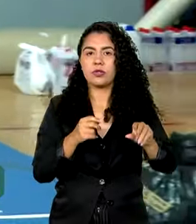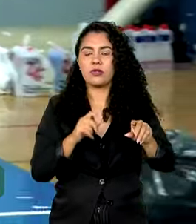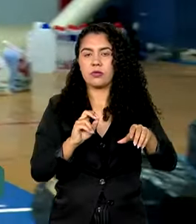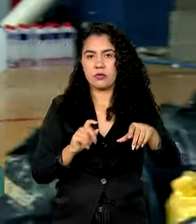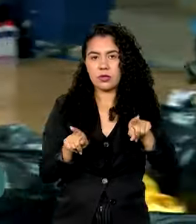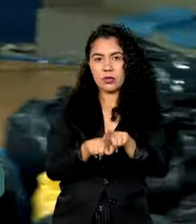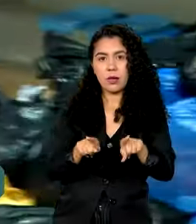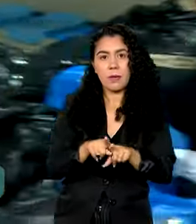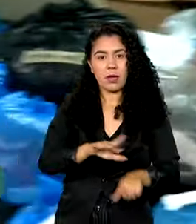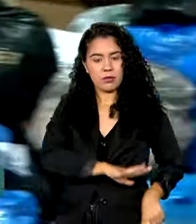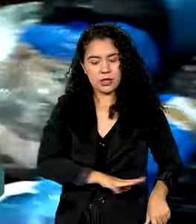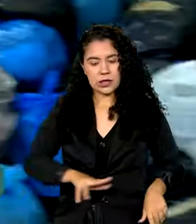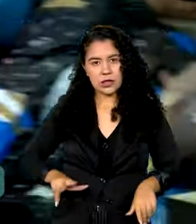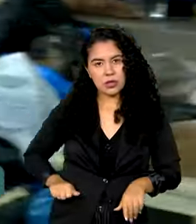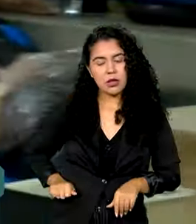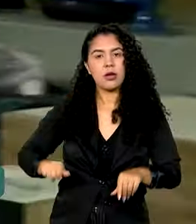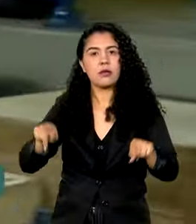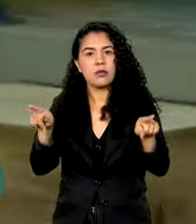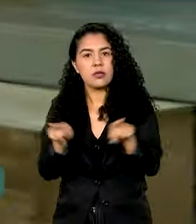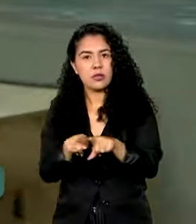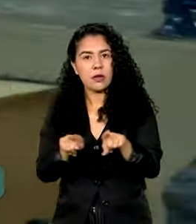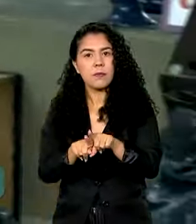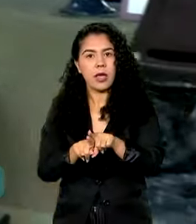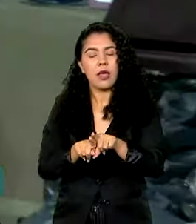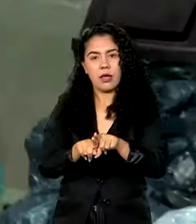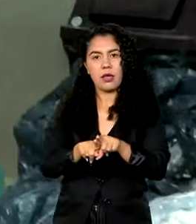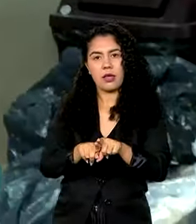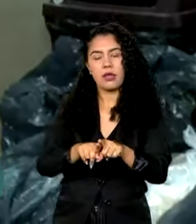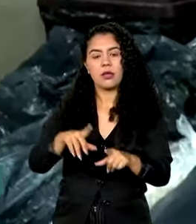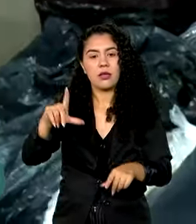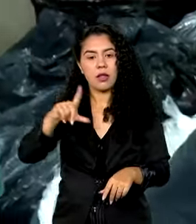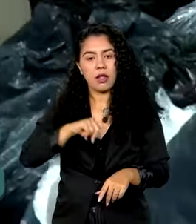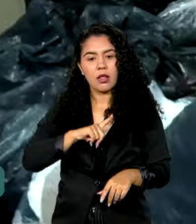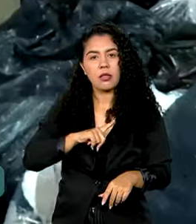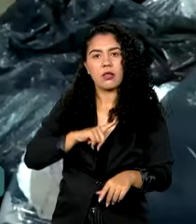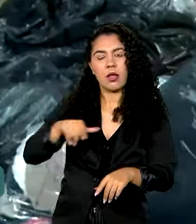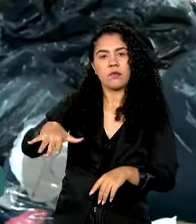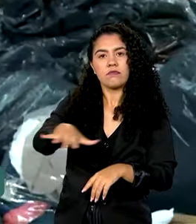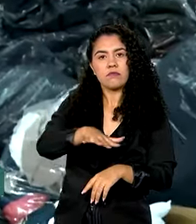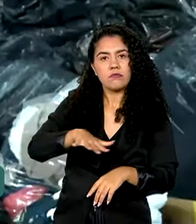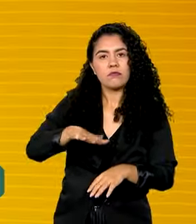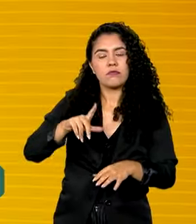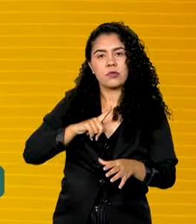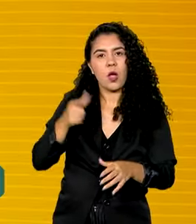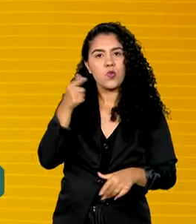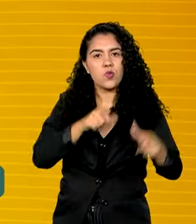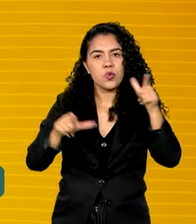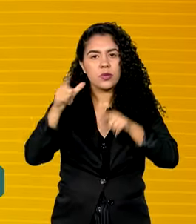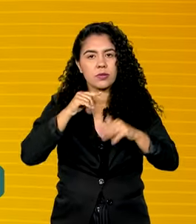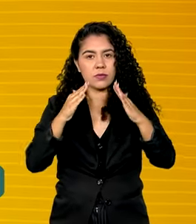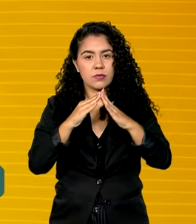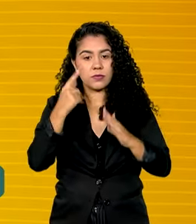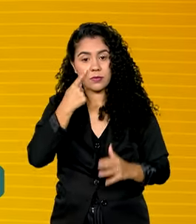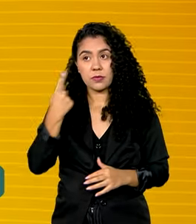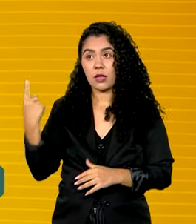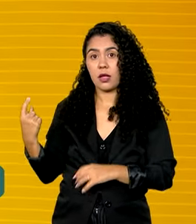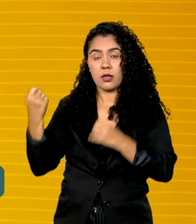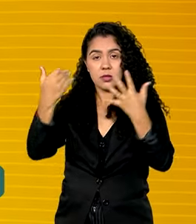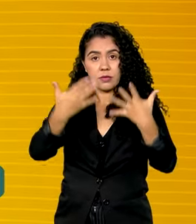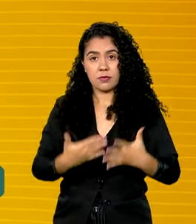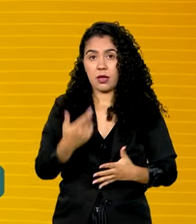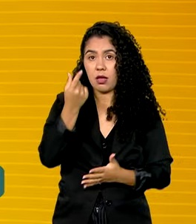povos de terreiro, resgate de pessoas e de animais e aquisição de moradias. A questão do crédito,